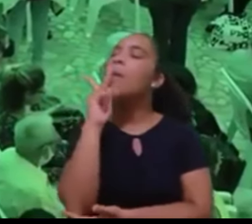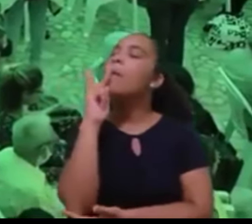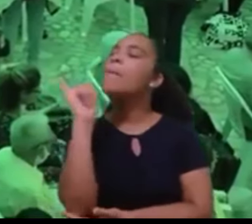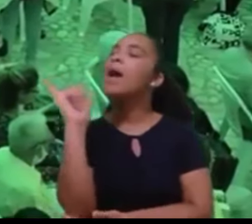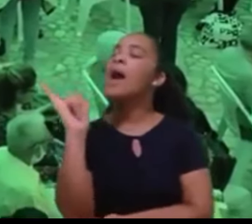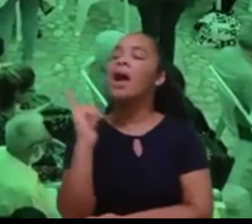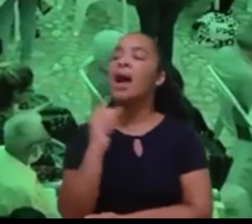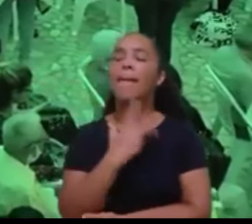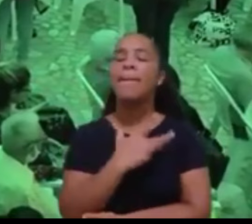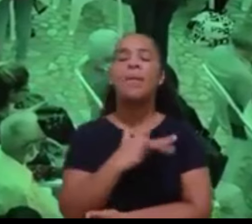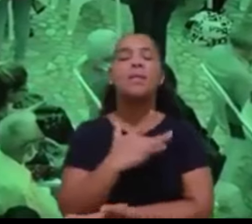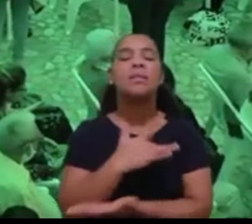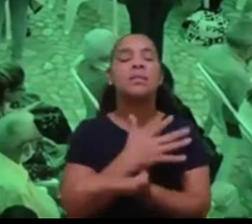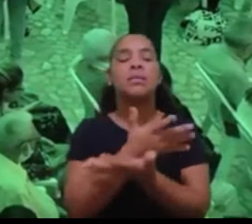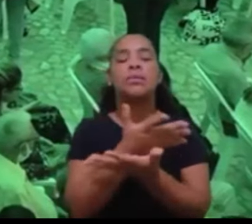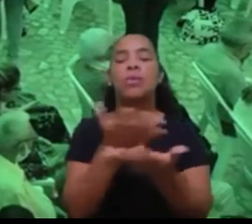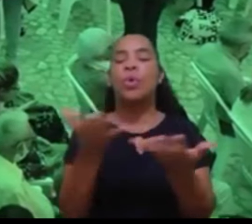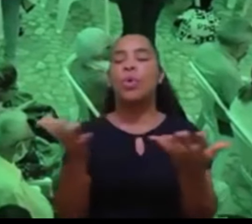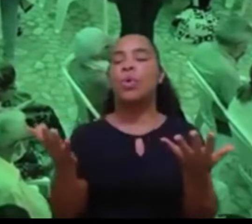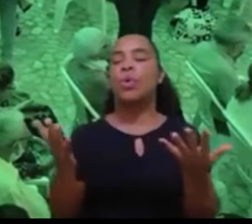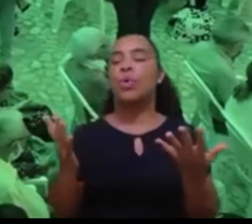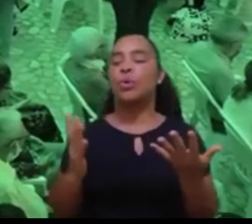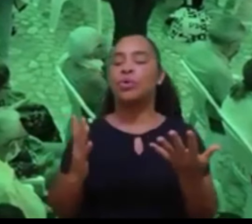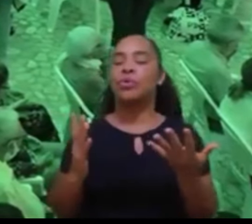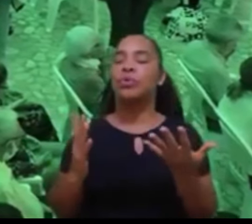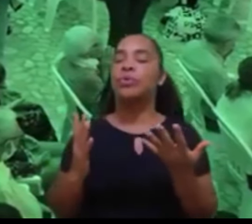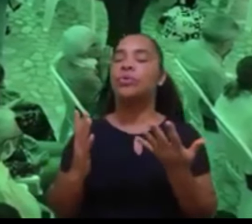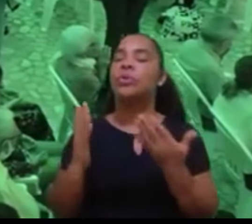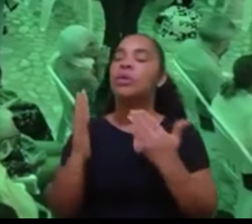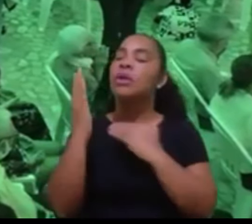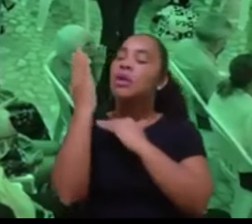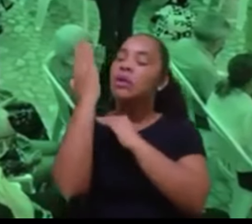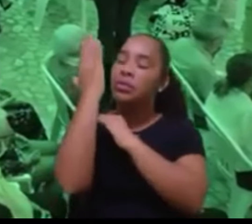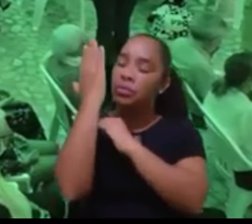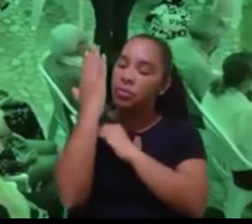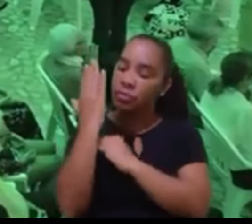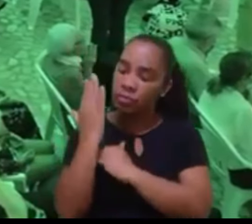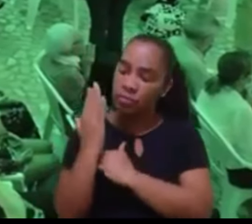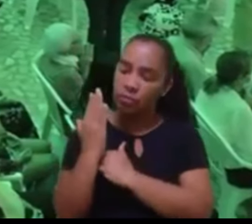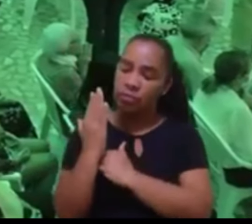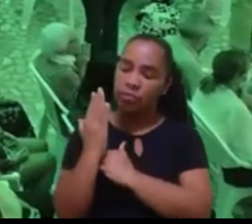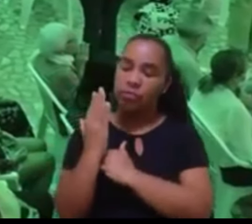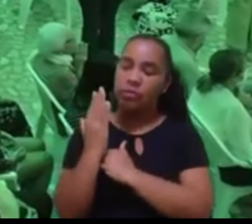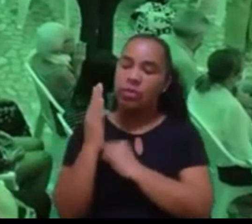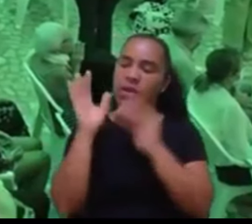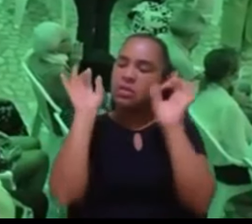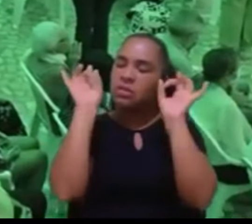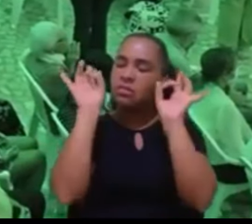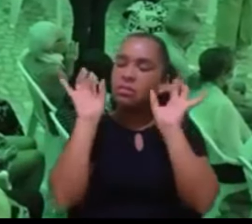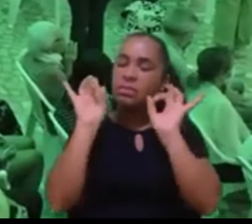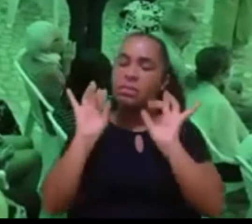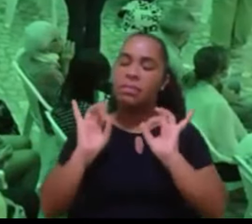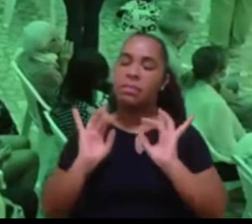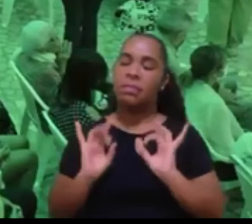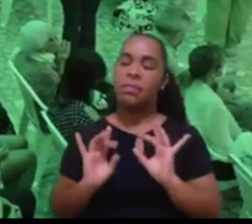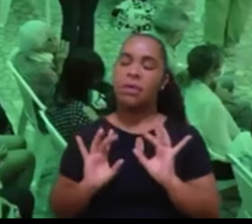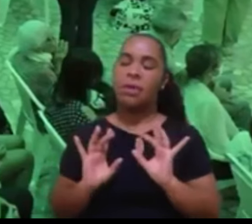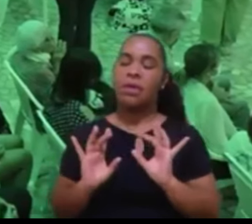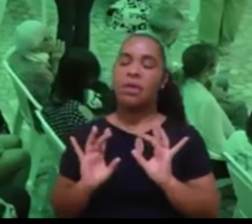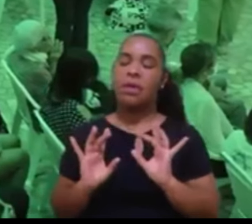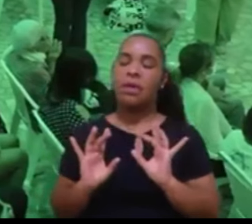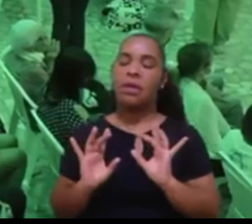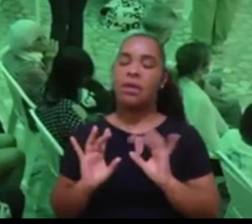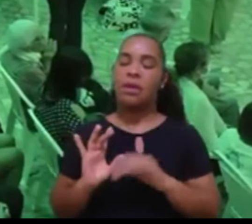e nos possa atender de maneira especial nesse